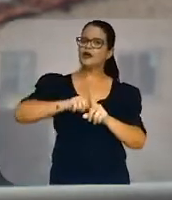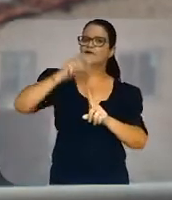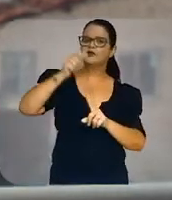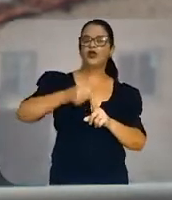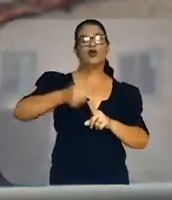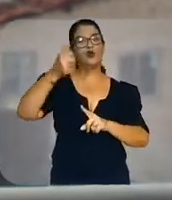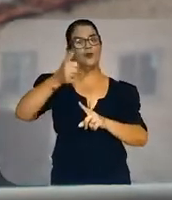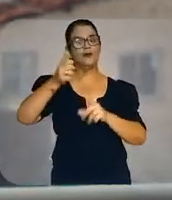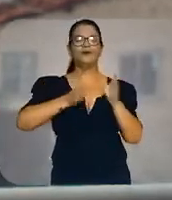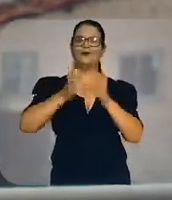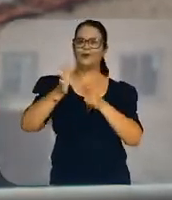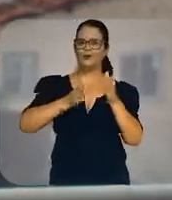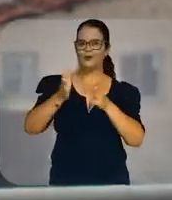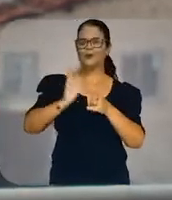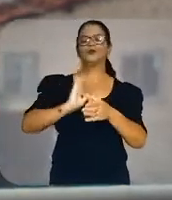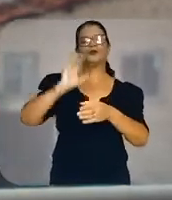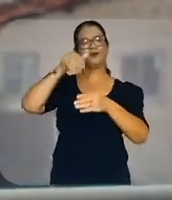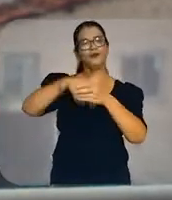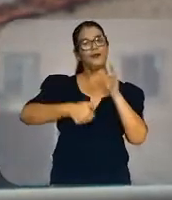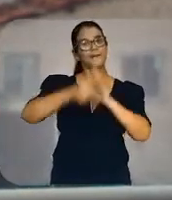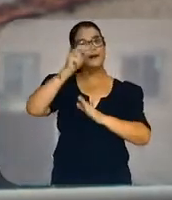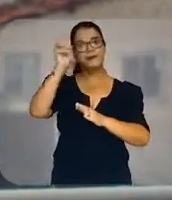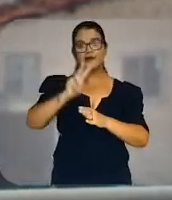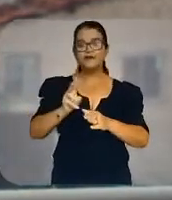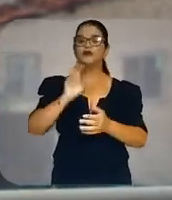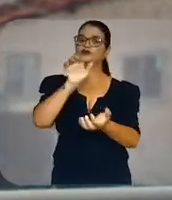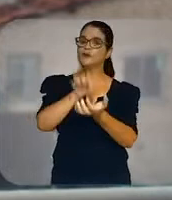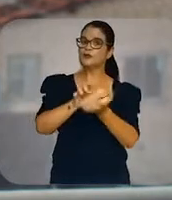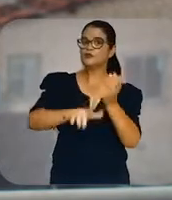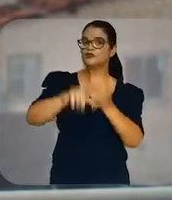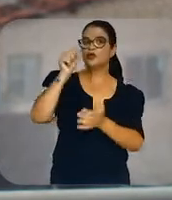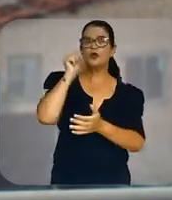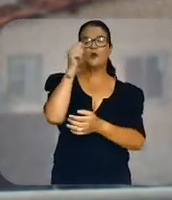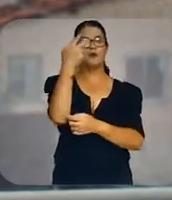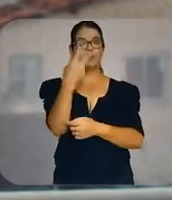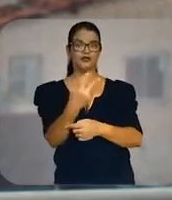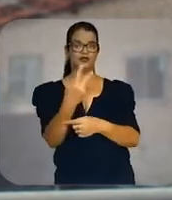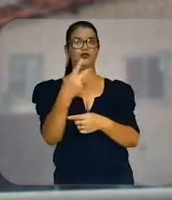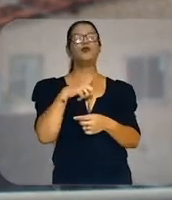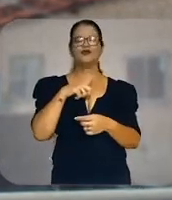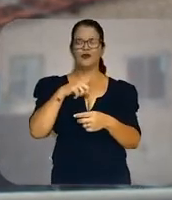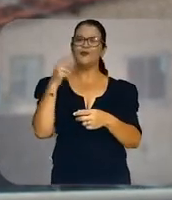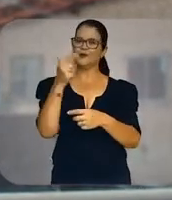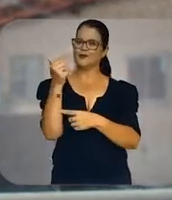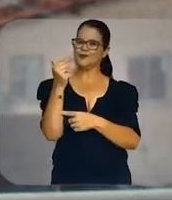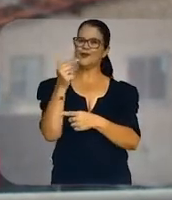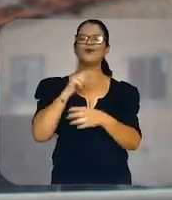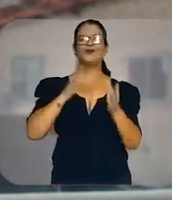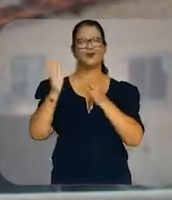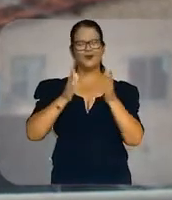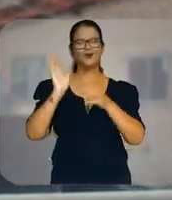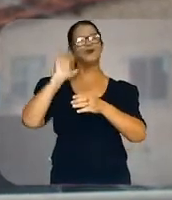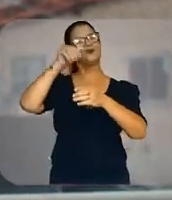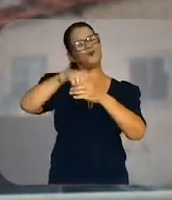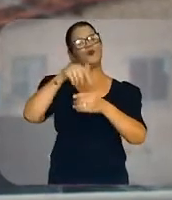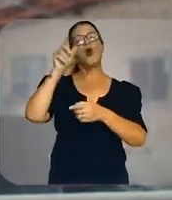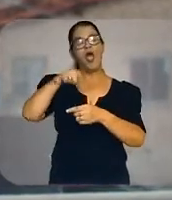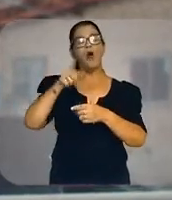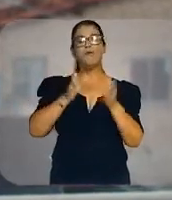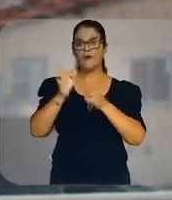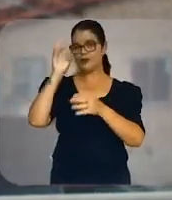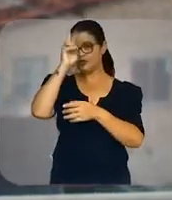vitória no primeiro turno. Pela primeira vez, Pernambuco escolheu duas mulheres para o segundo turno. É um momento histórico.